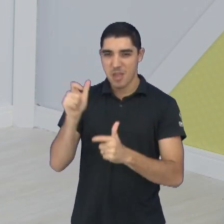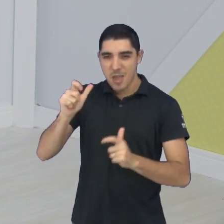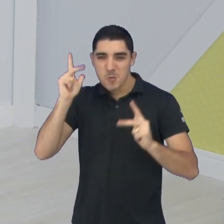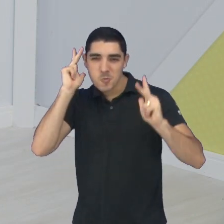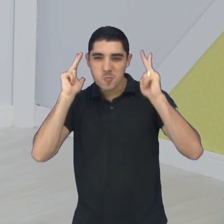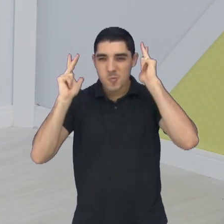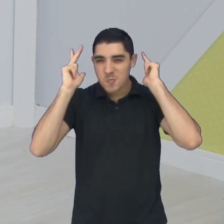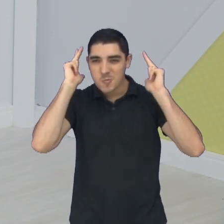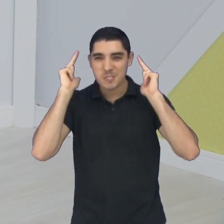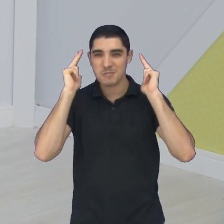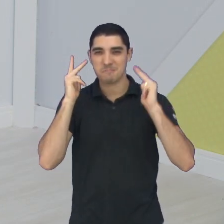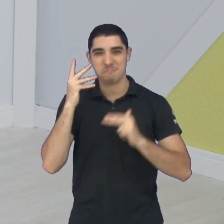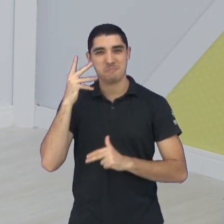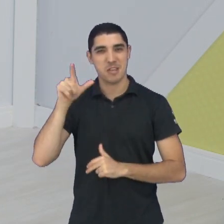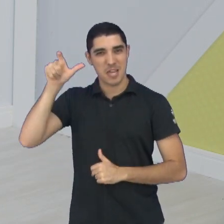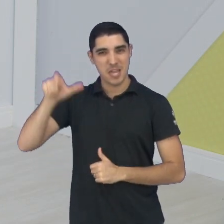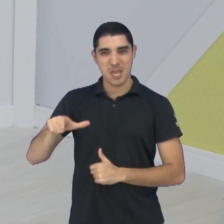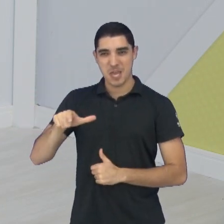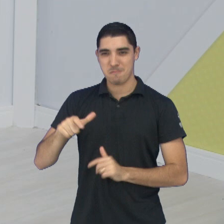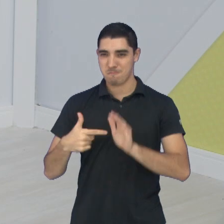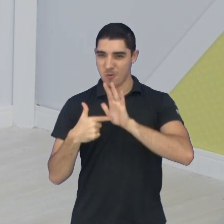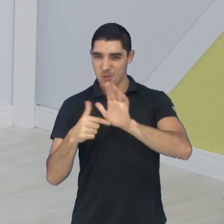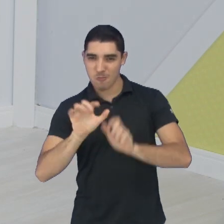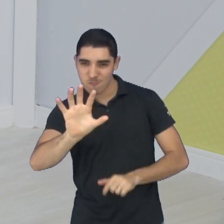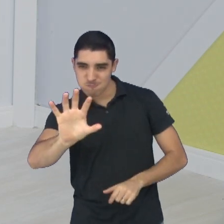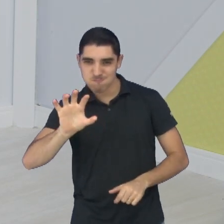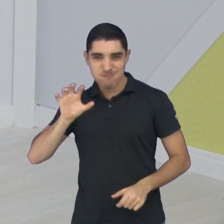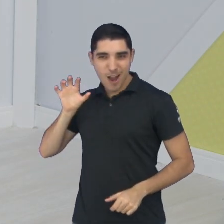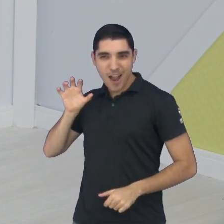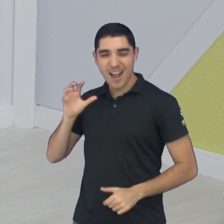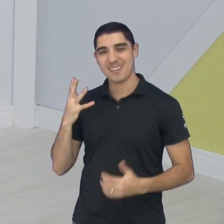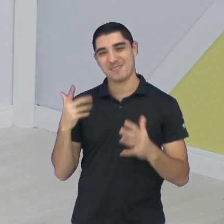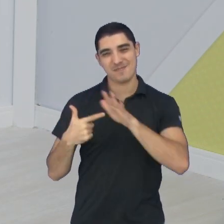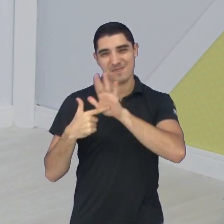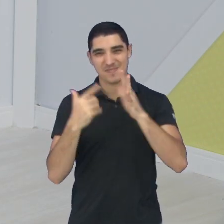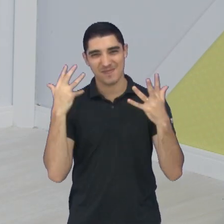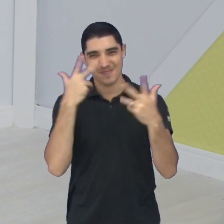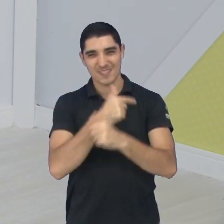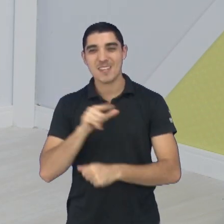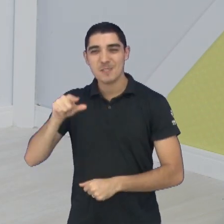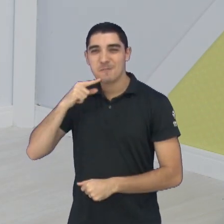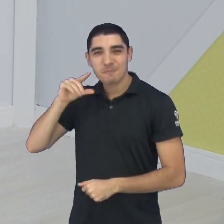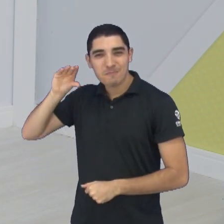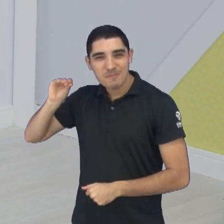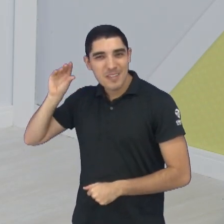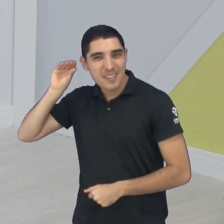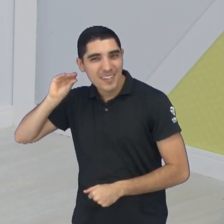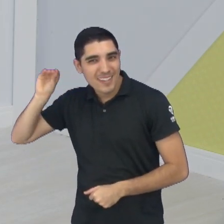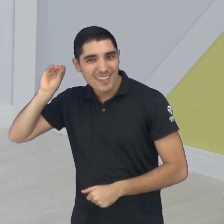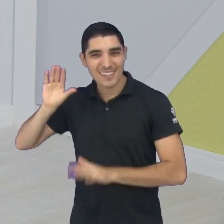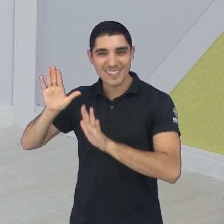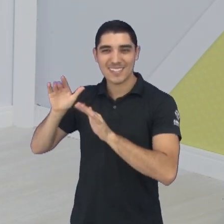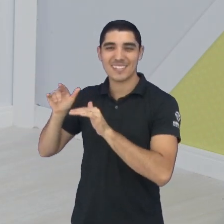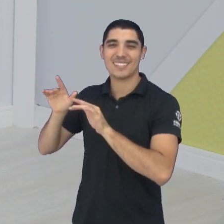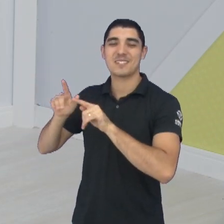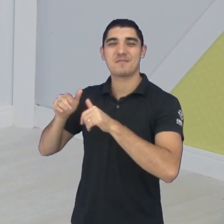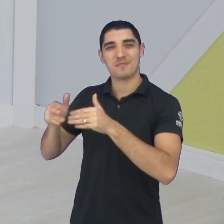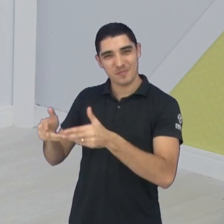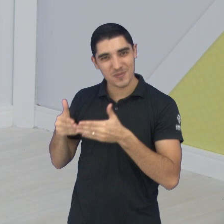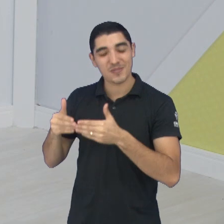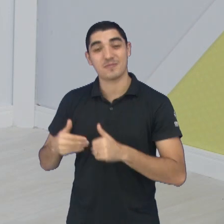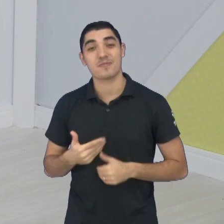na régua, a passagem dele ali, estilo Vanguarda Mix, espetacular. Quieta, Bet, por favor, fecha o microfone, Bet. O detalhe é seguinte, Bruno,